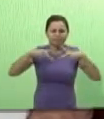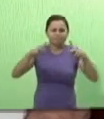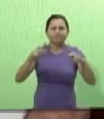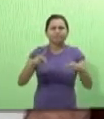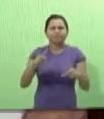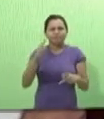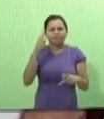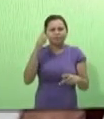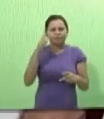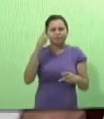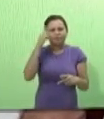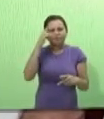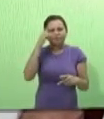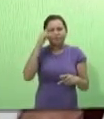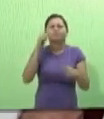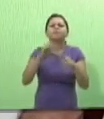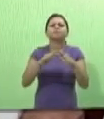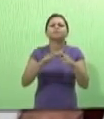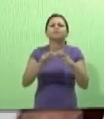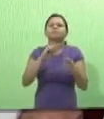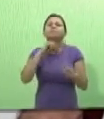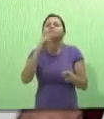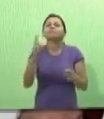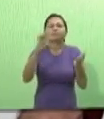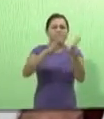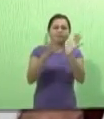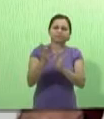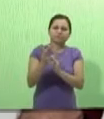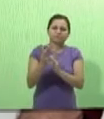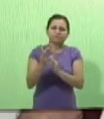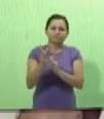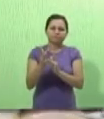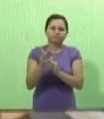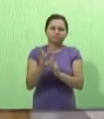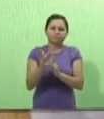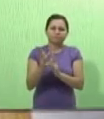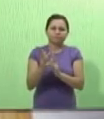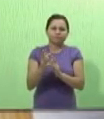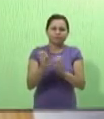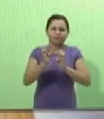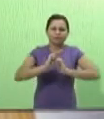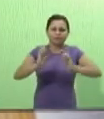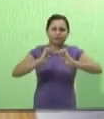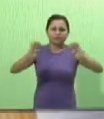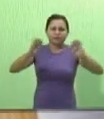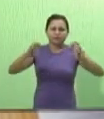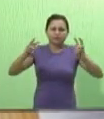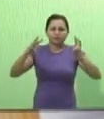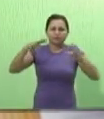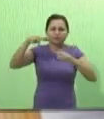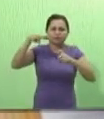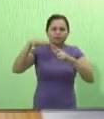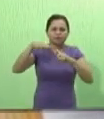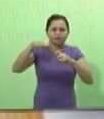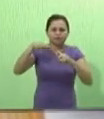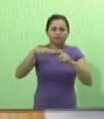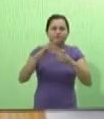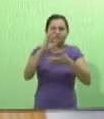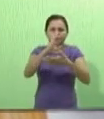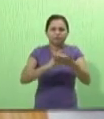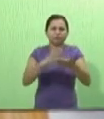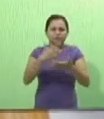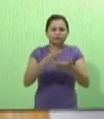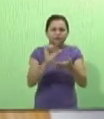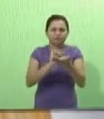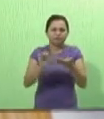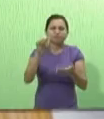considerar mais um ponto com você, por que ninguém é igual a Jesus. E vamos para o Evangelho de Marcos capítulo